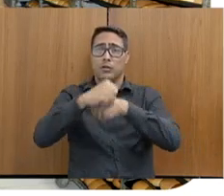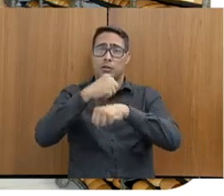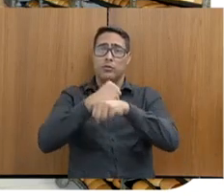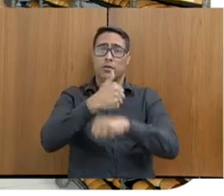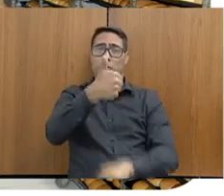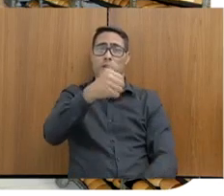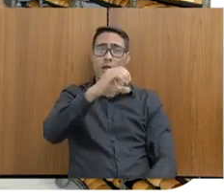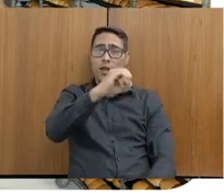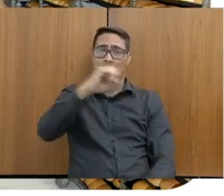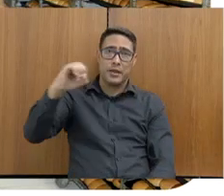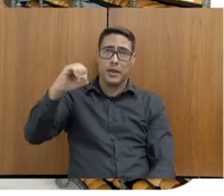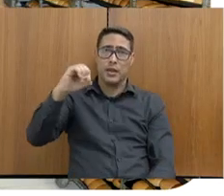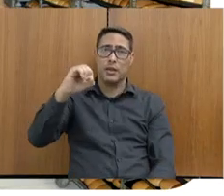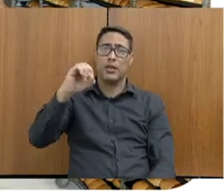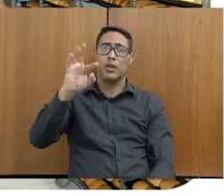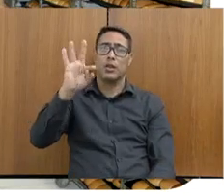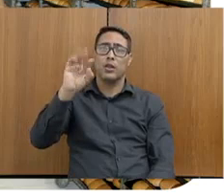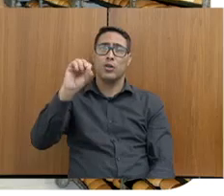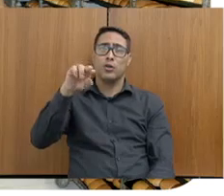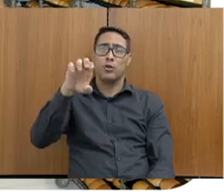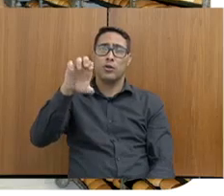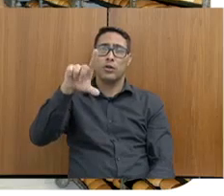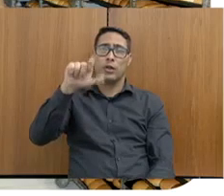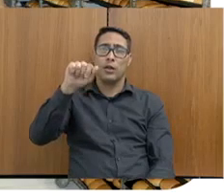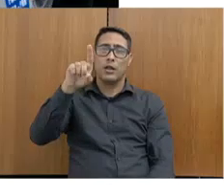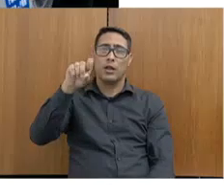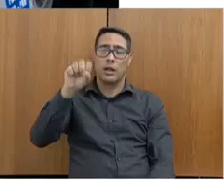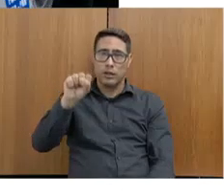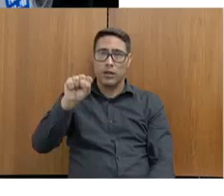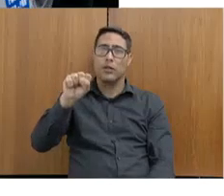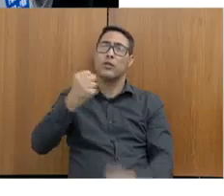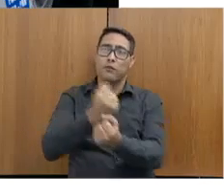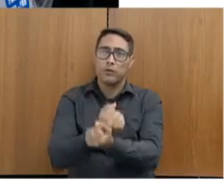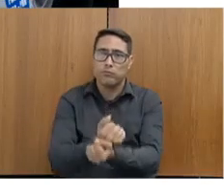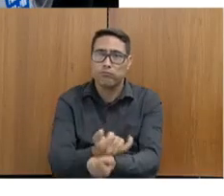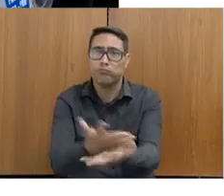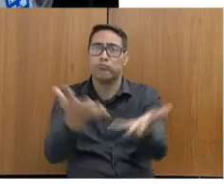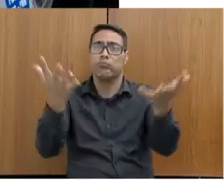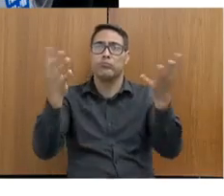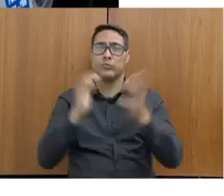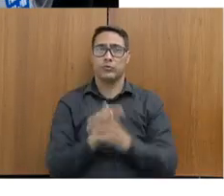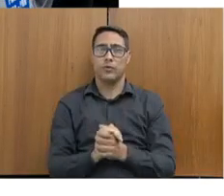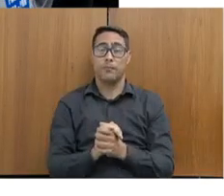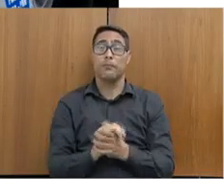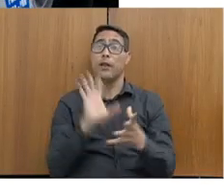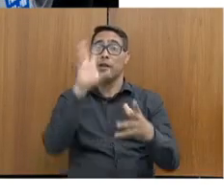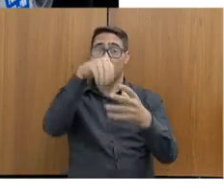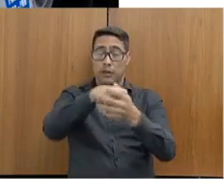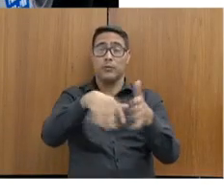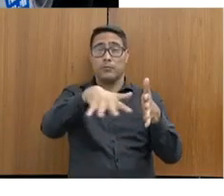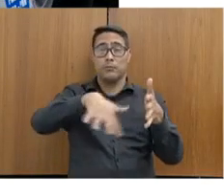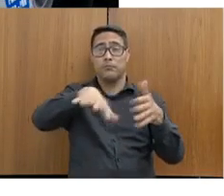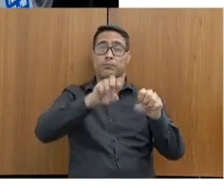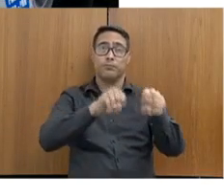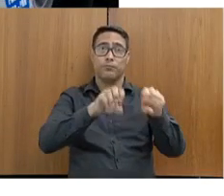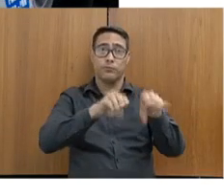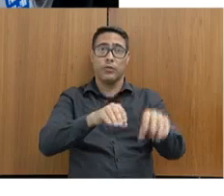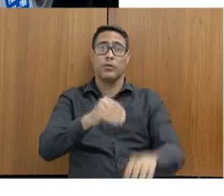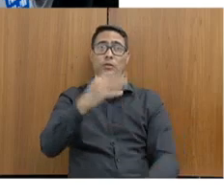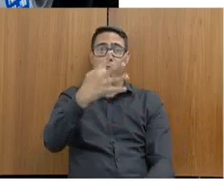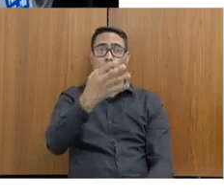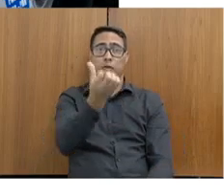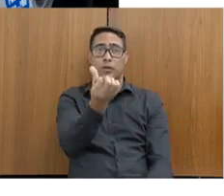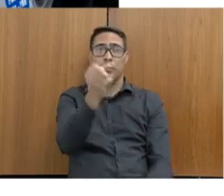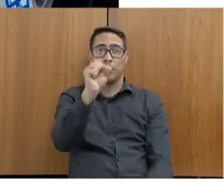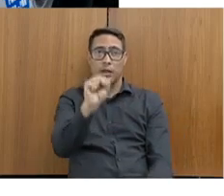que foram distribuídas a inúmeras entidades. Nas atividades educacionais, hoje nós temos aí 4.680